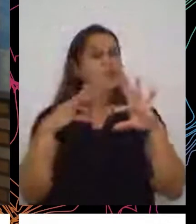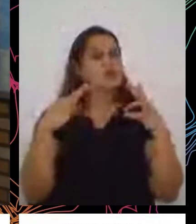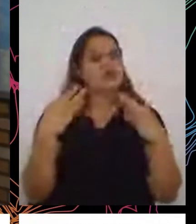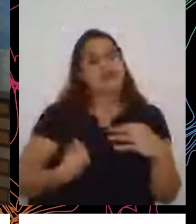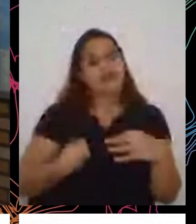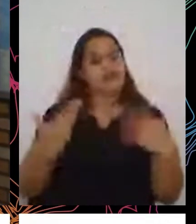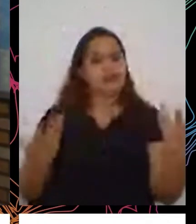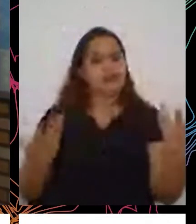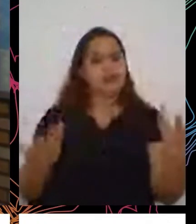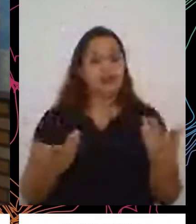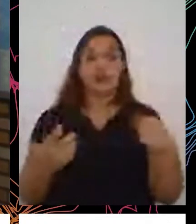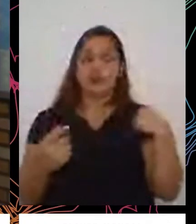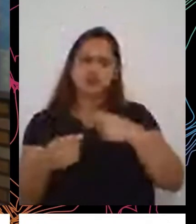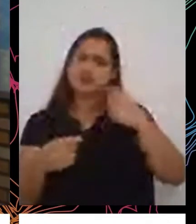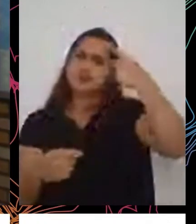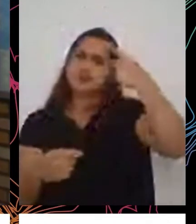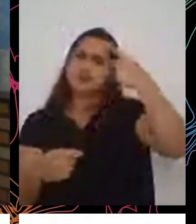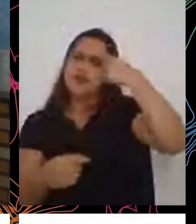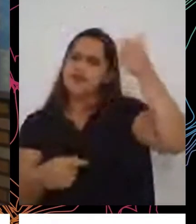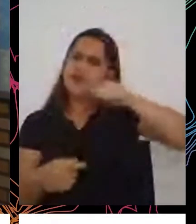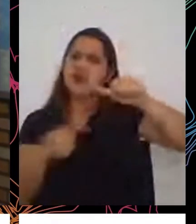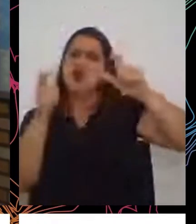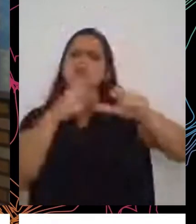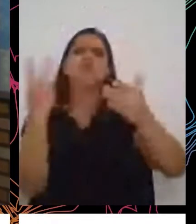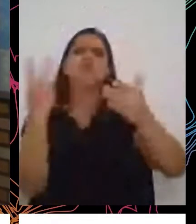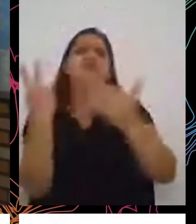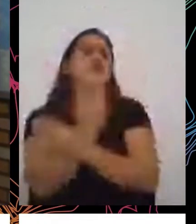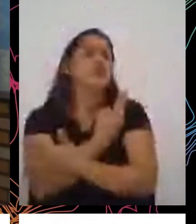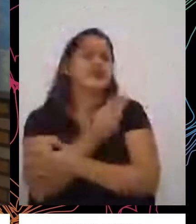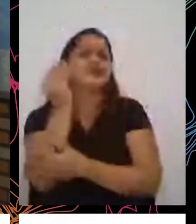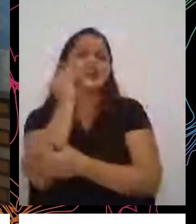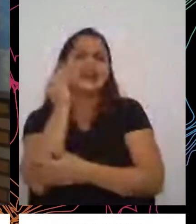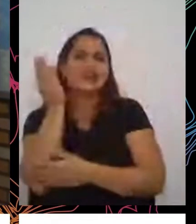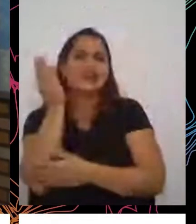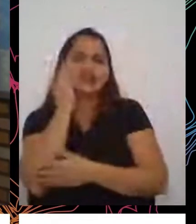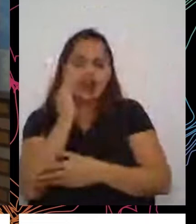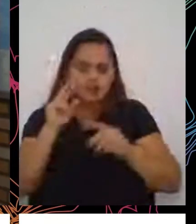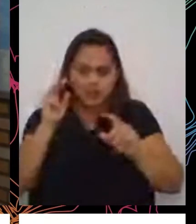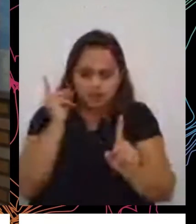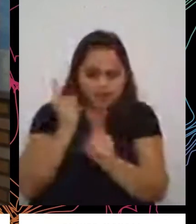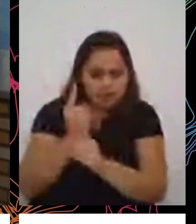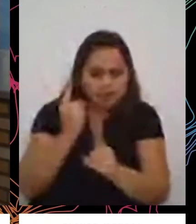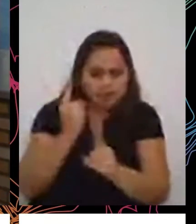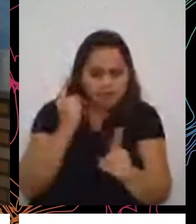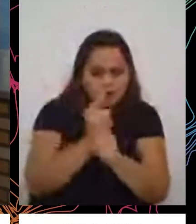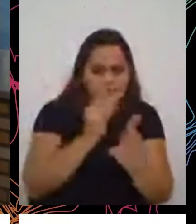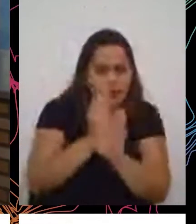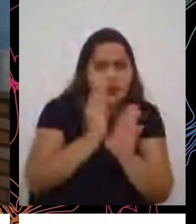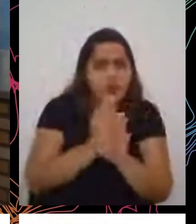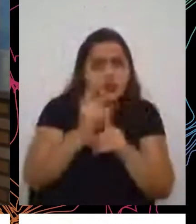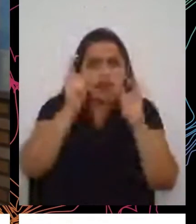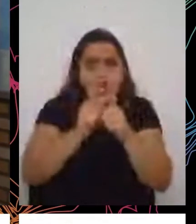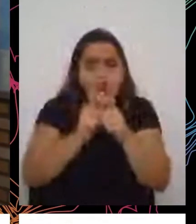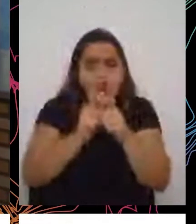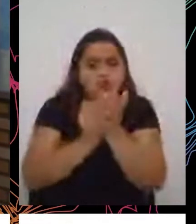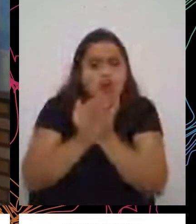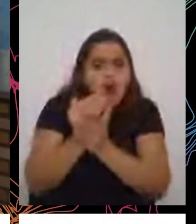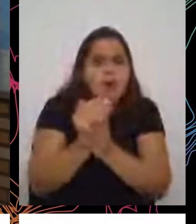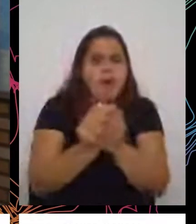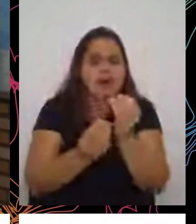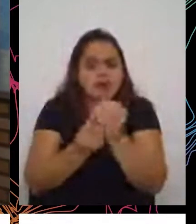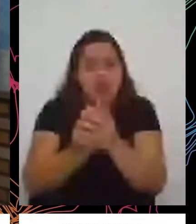errando e tentar atacar as raízes desse problema, como a Tereza colocou. Dar